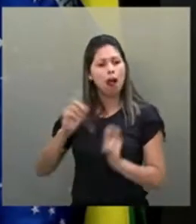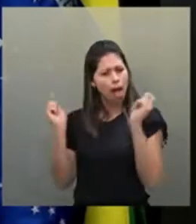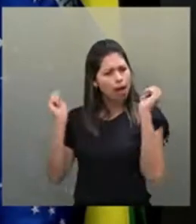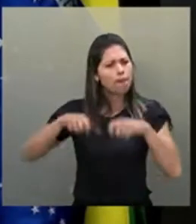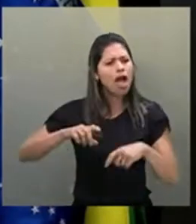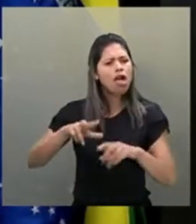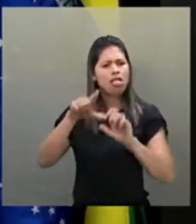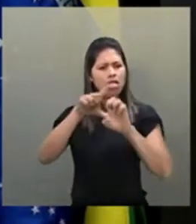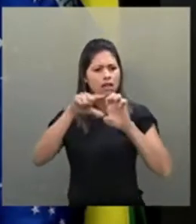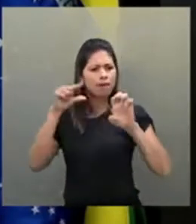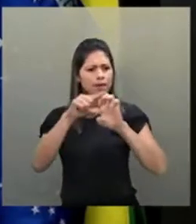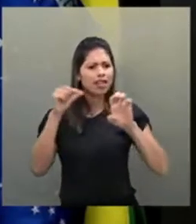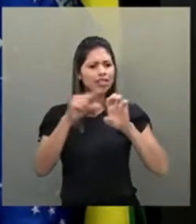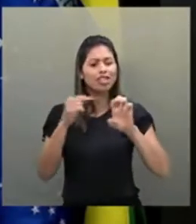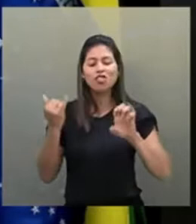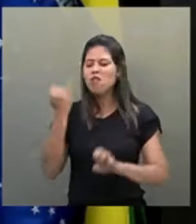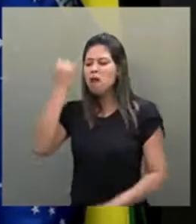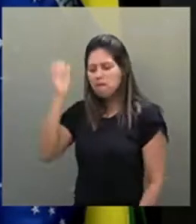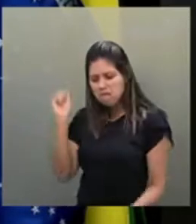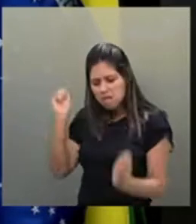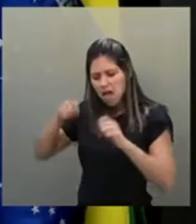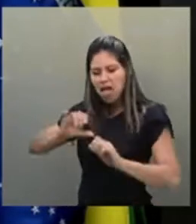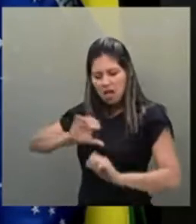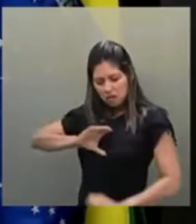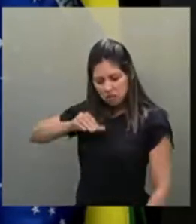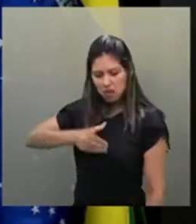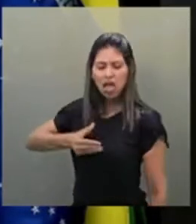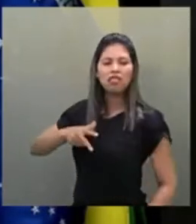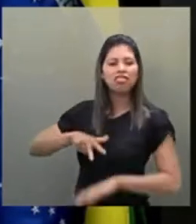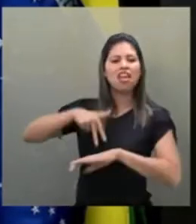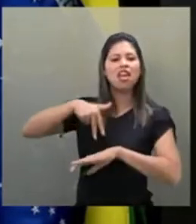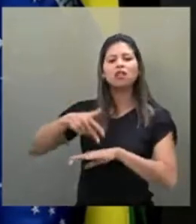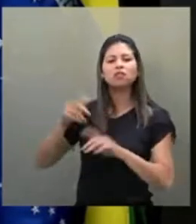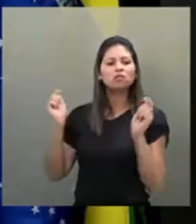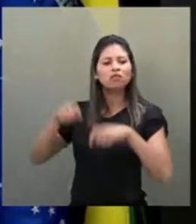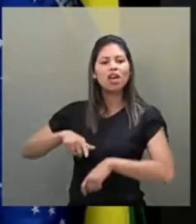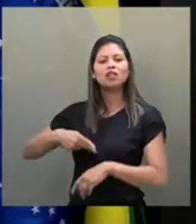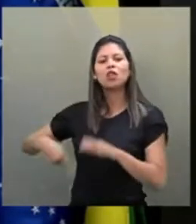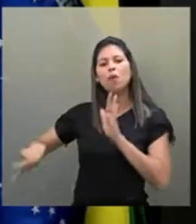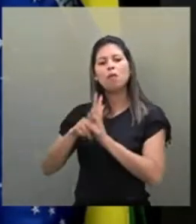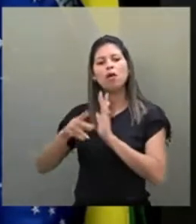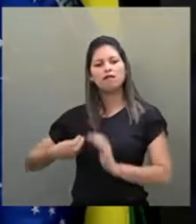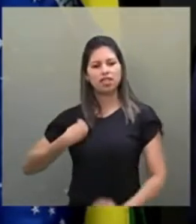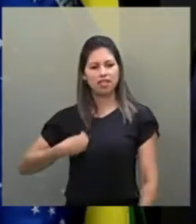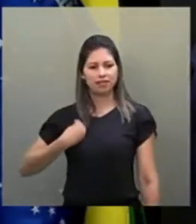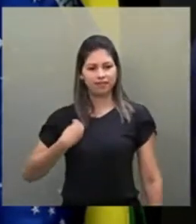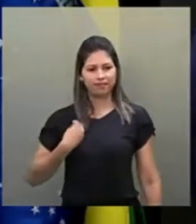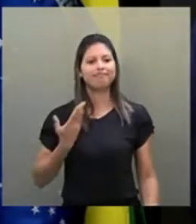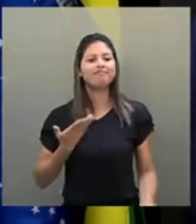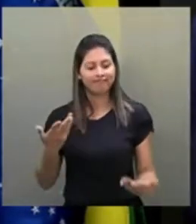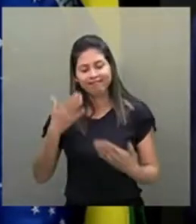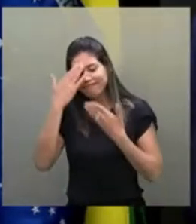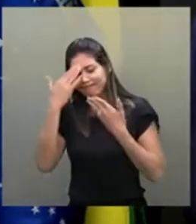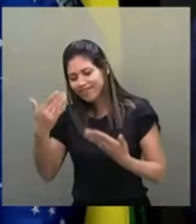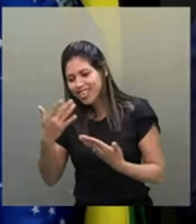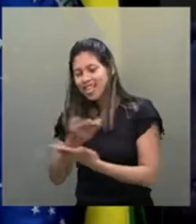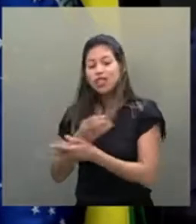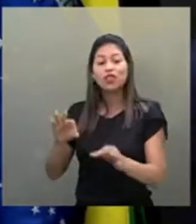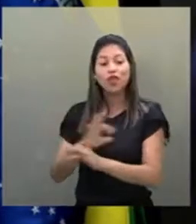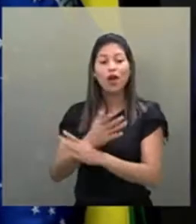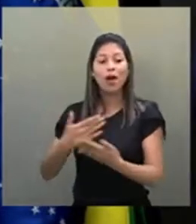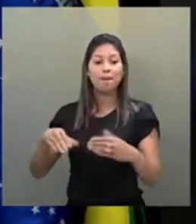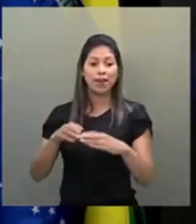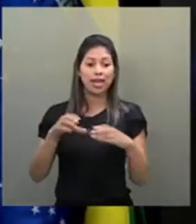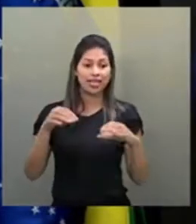empreendedoras para que elas possam ser autossuficientes e ser donas da sua própria vida. Encerro, senhora presidente,